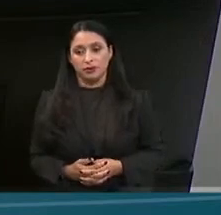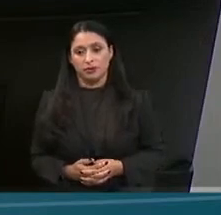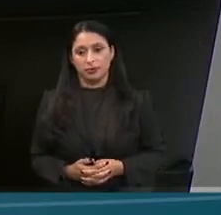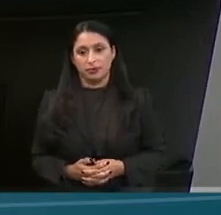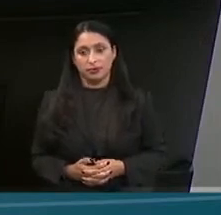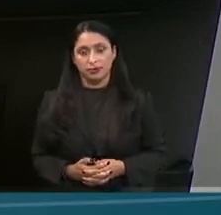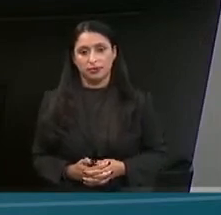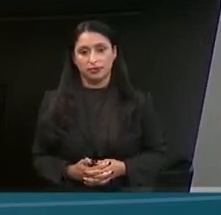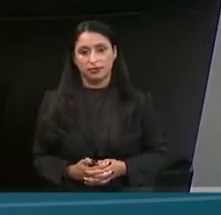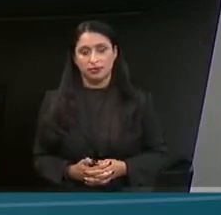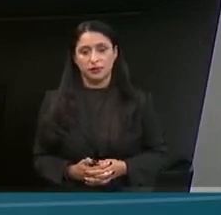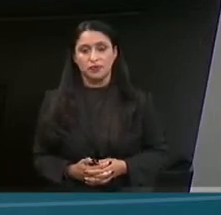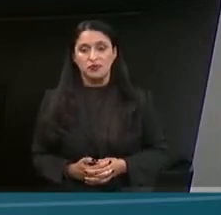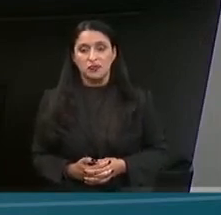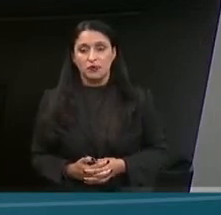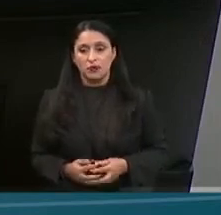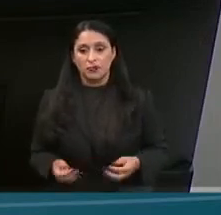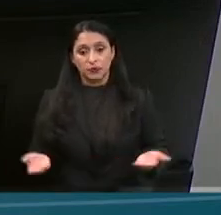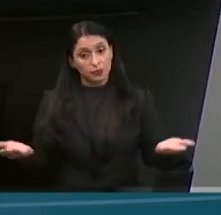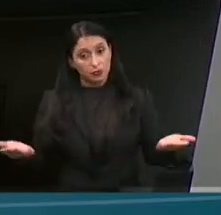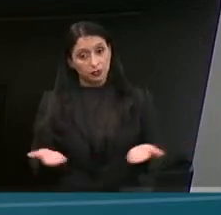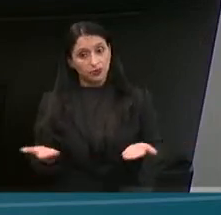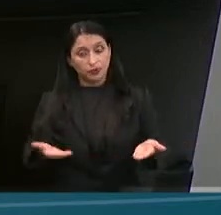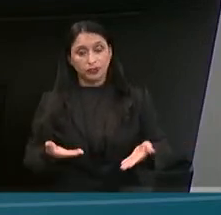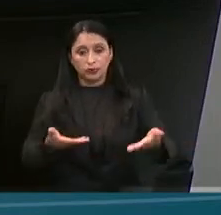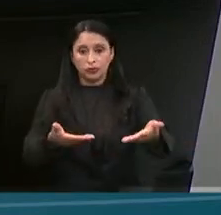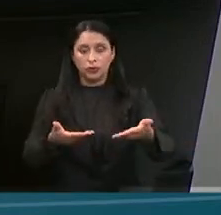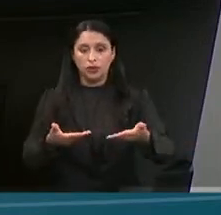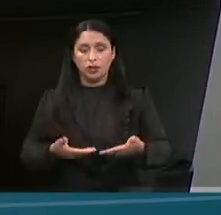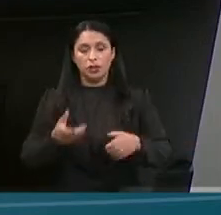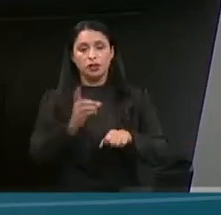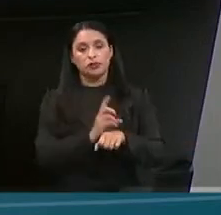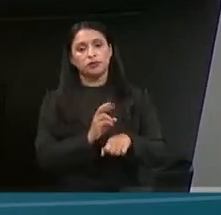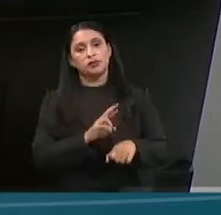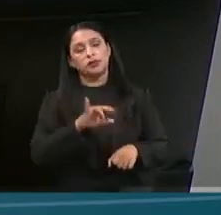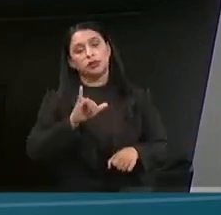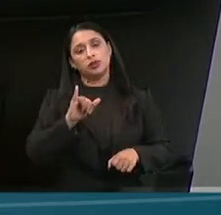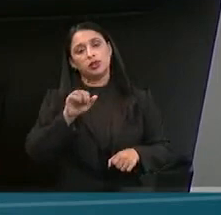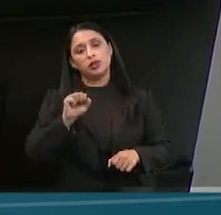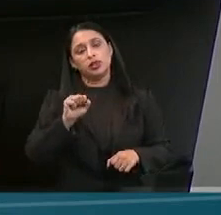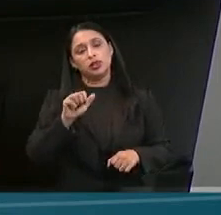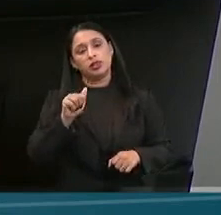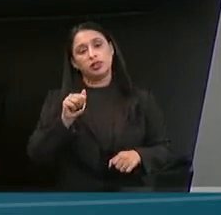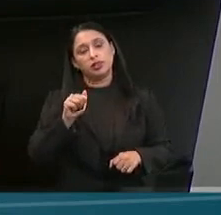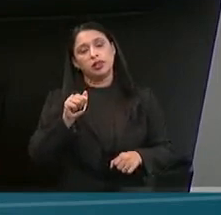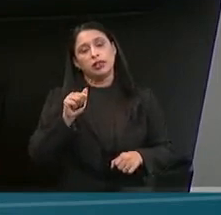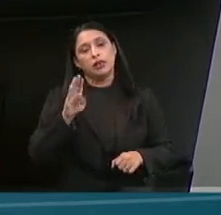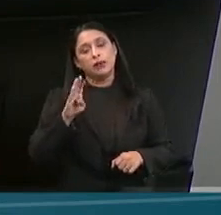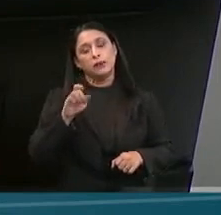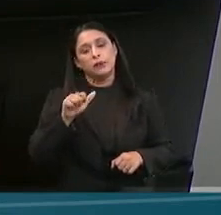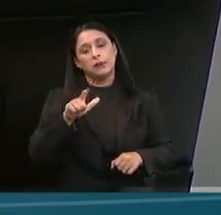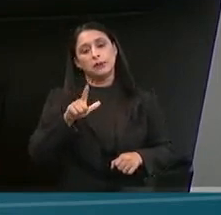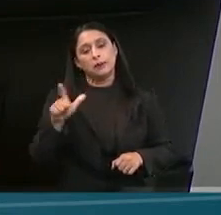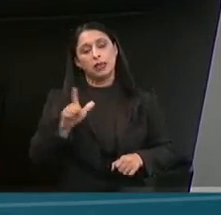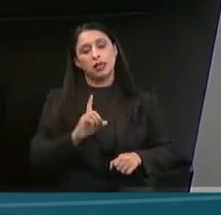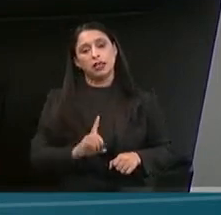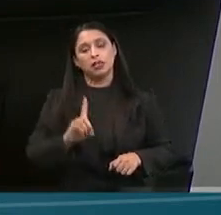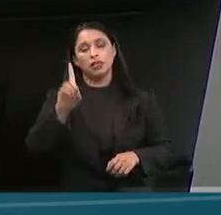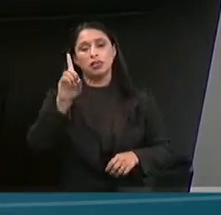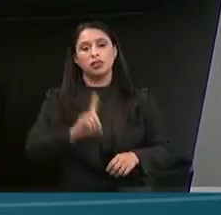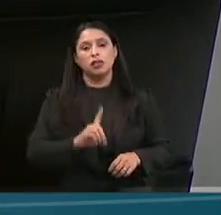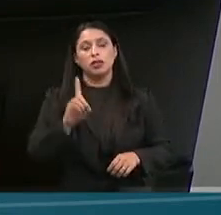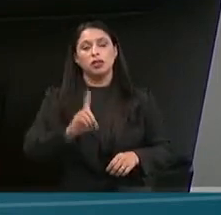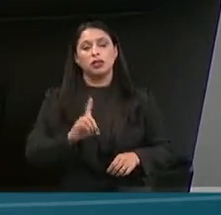Eu convido agora a doutora Isabela Henriques, diretor executivo do Instituto